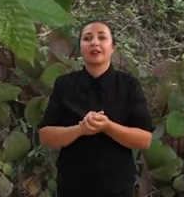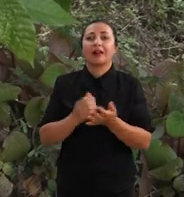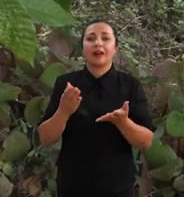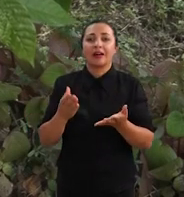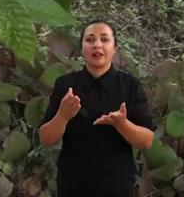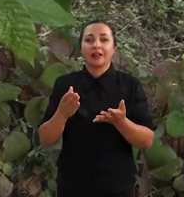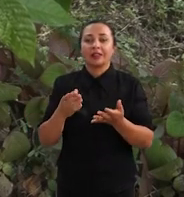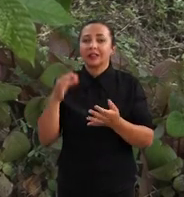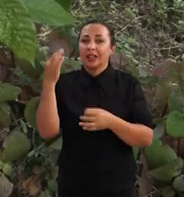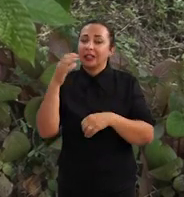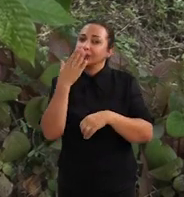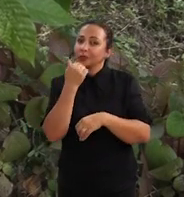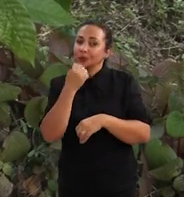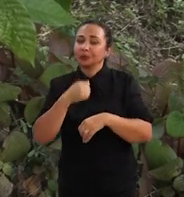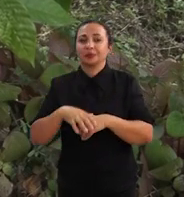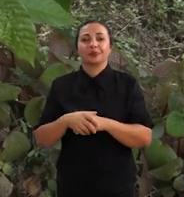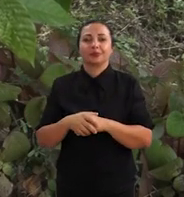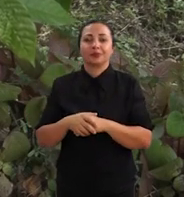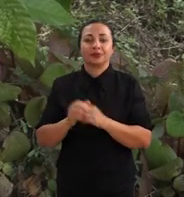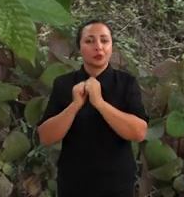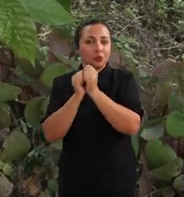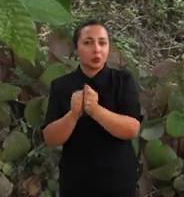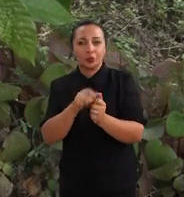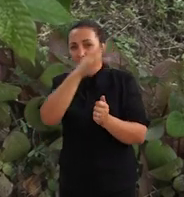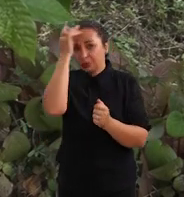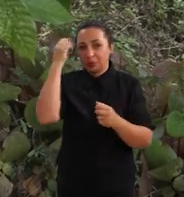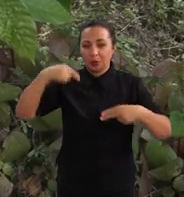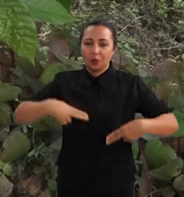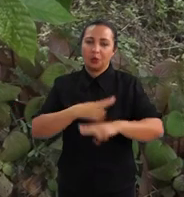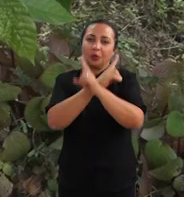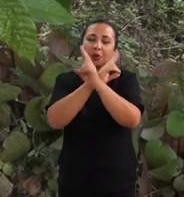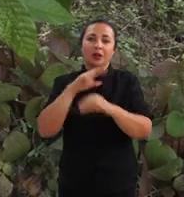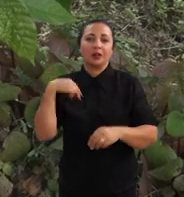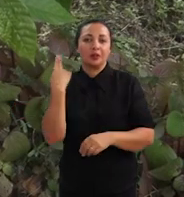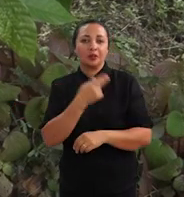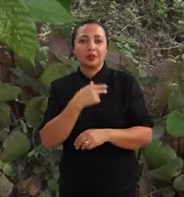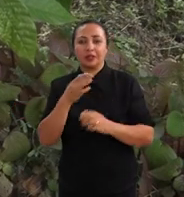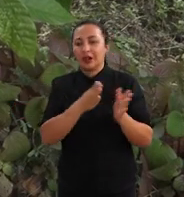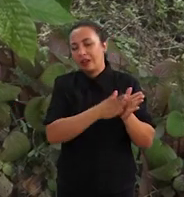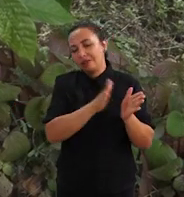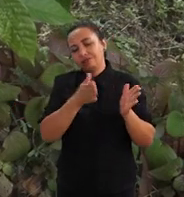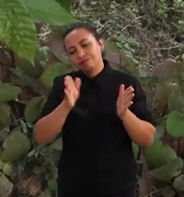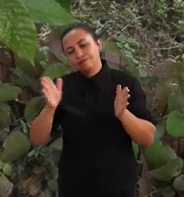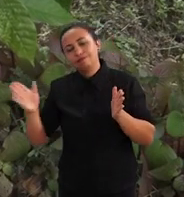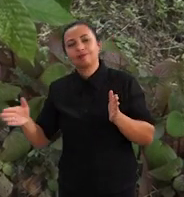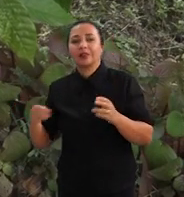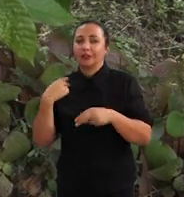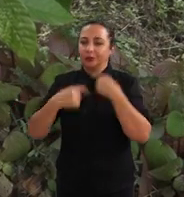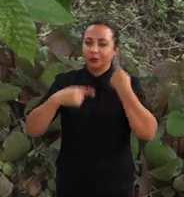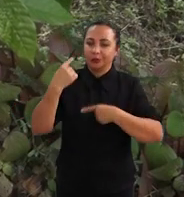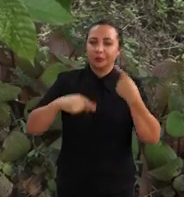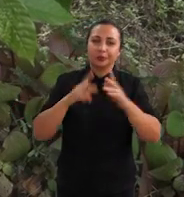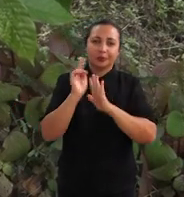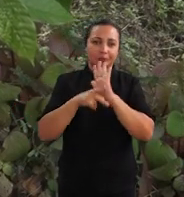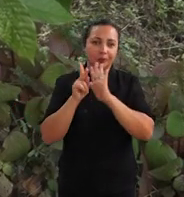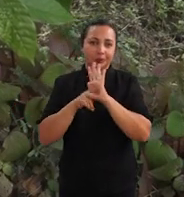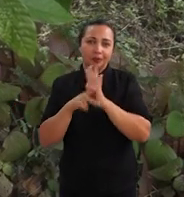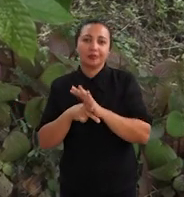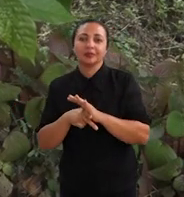de alimentos. Então, junto com o pessoal lá da UESB, a gente vem já discutindo esses projetos,